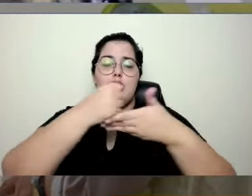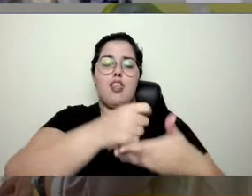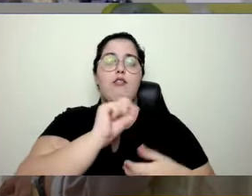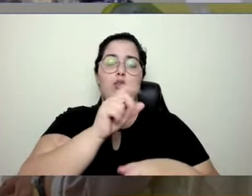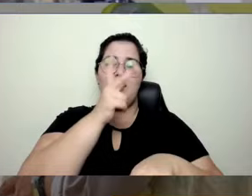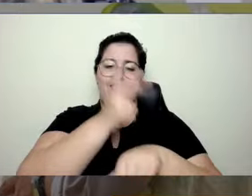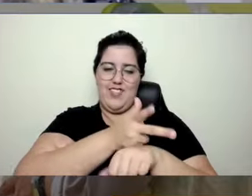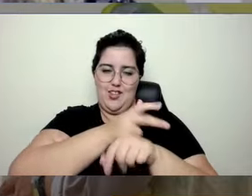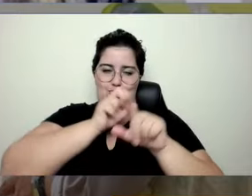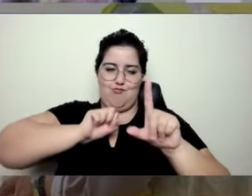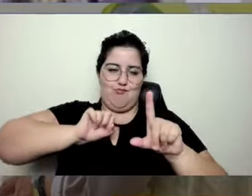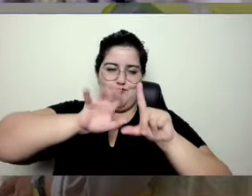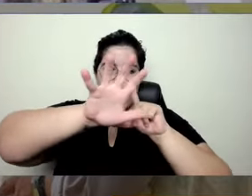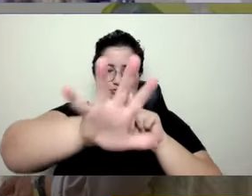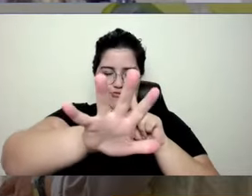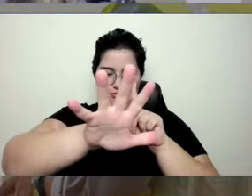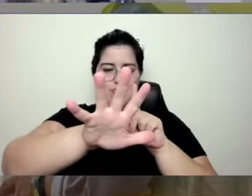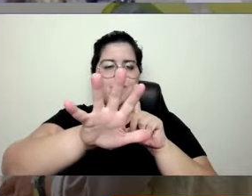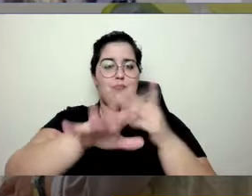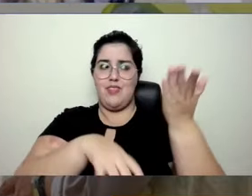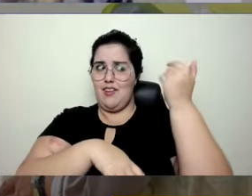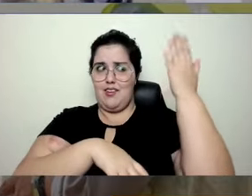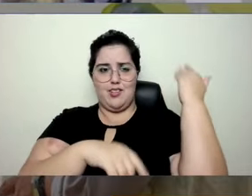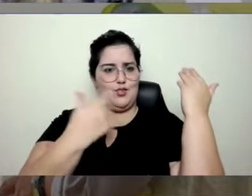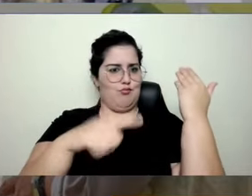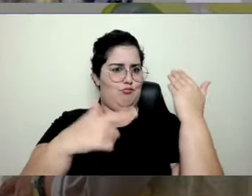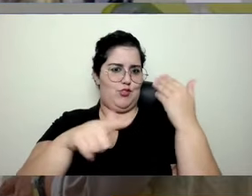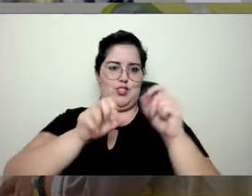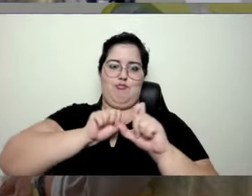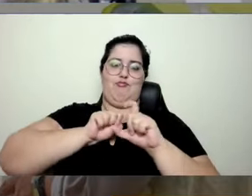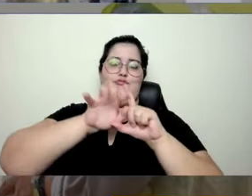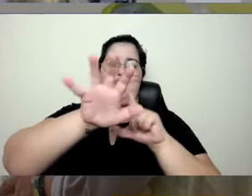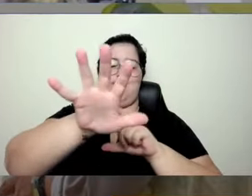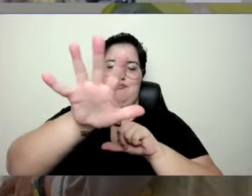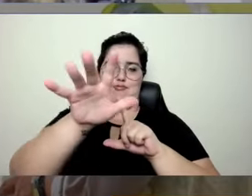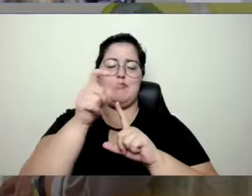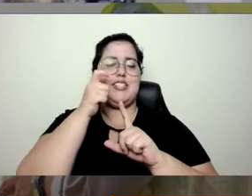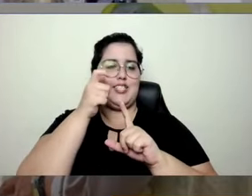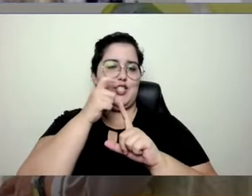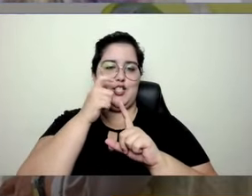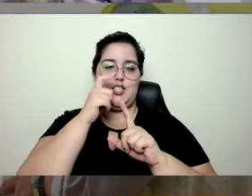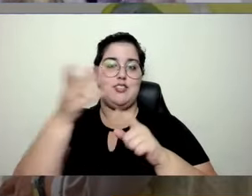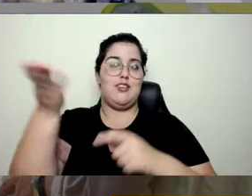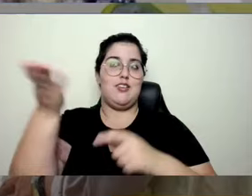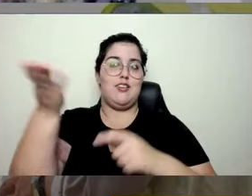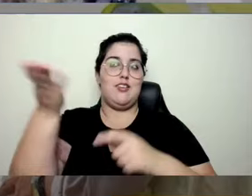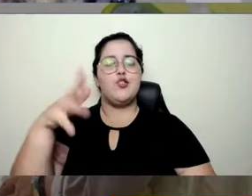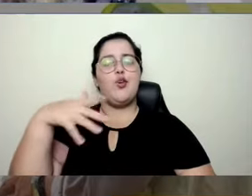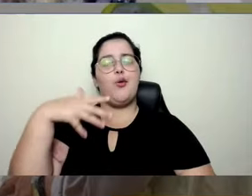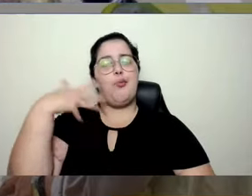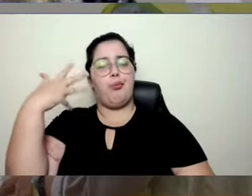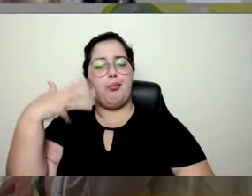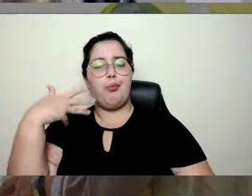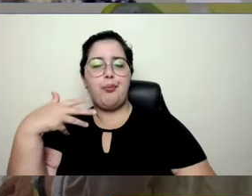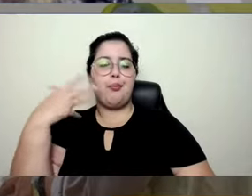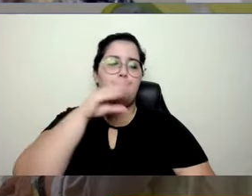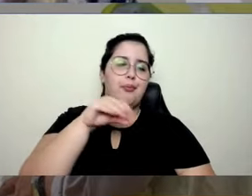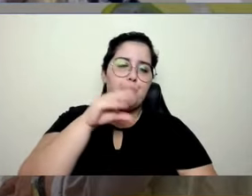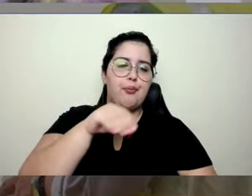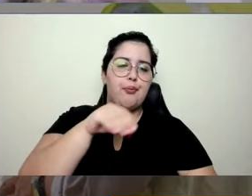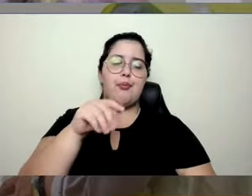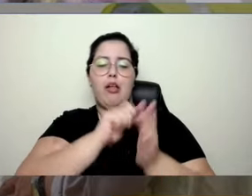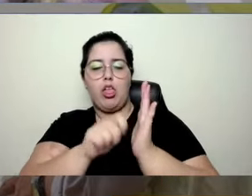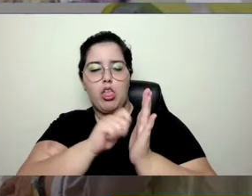Era muito inovador, não tinha projetor, era só na garganta, eram só as palavras, era a anotação.